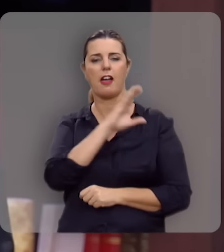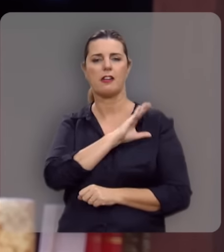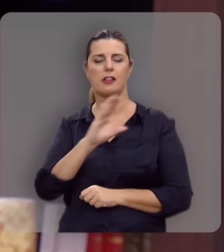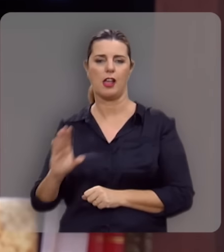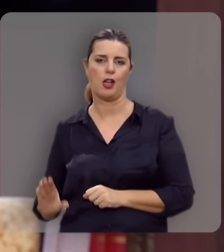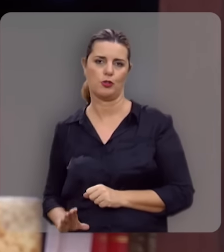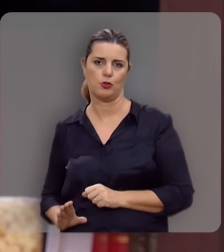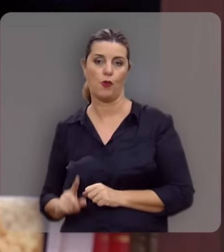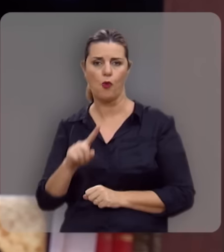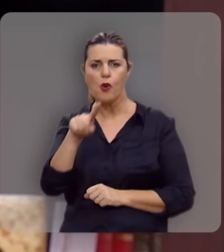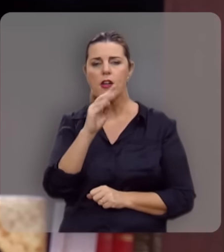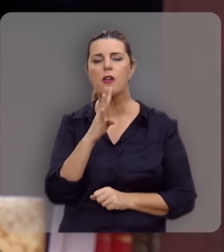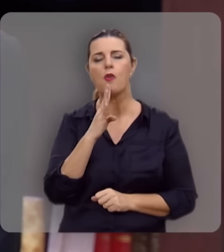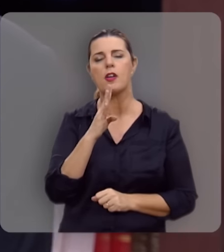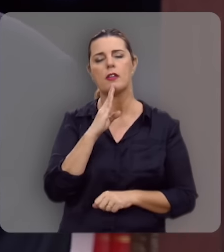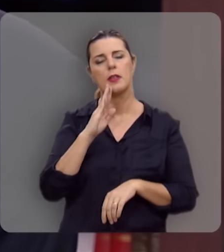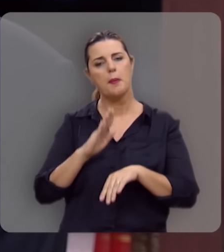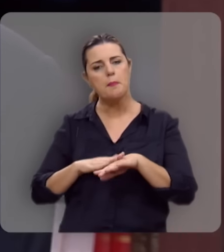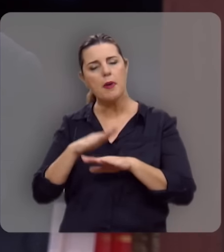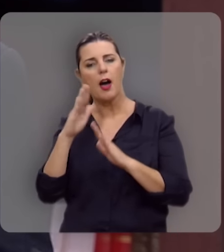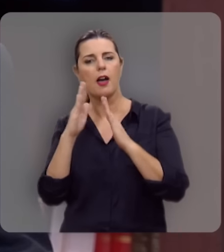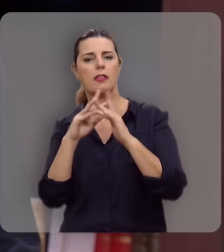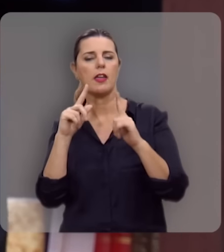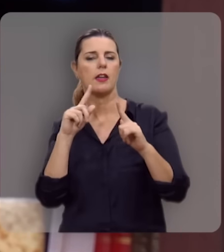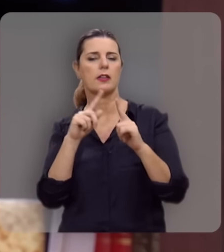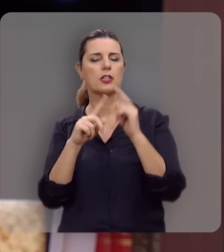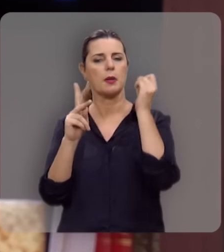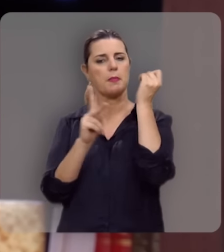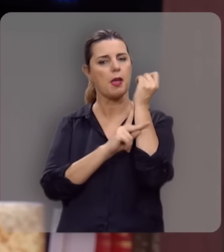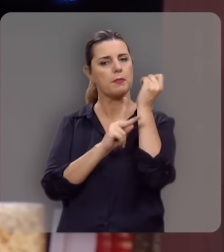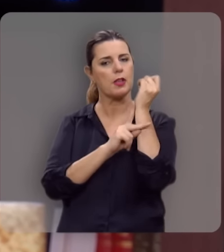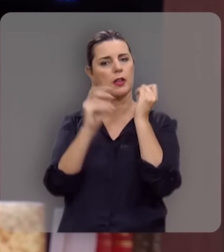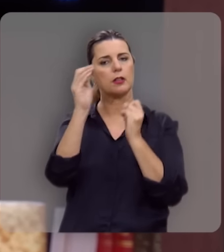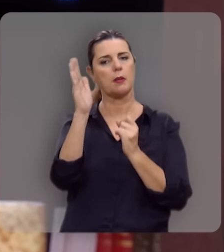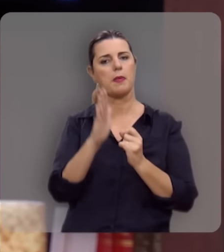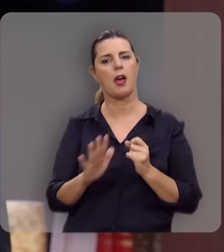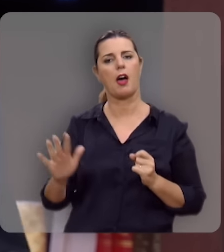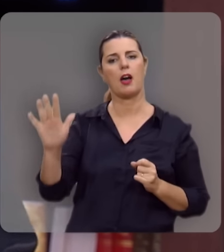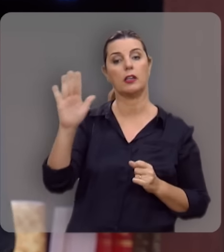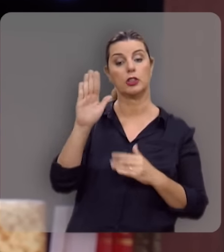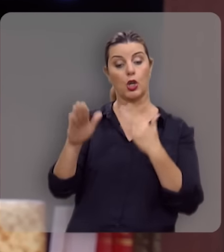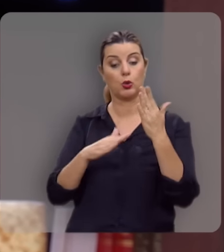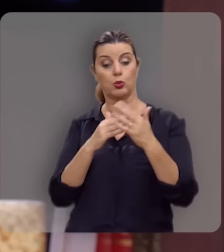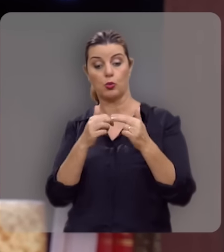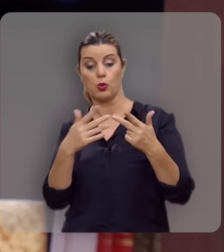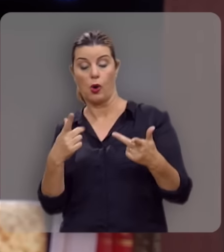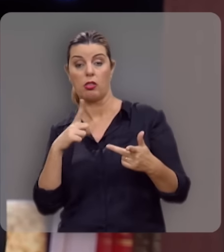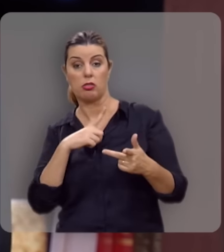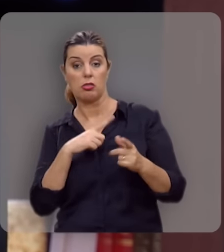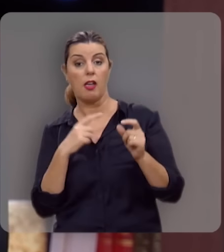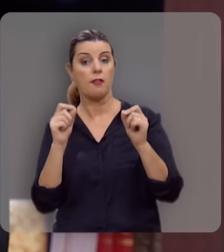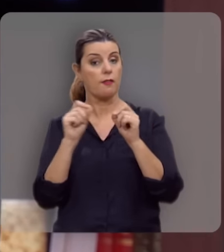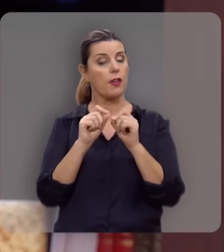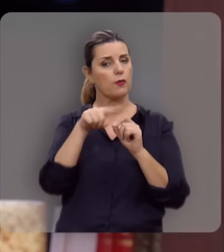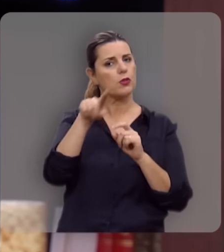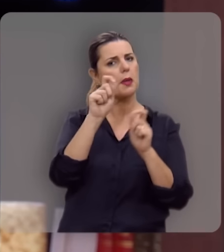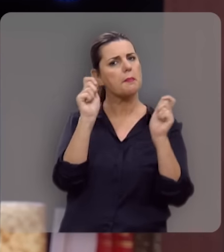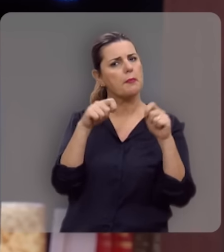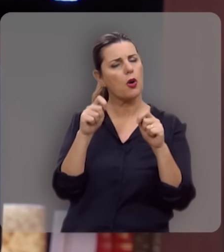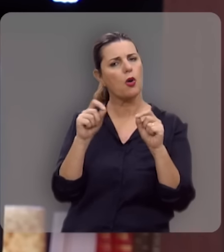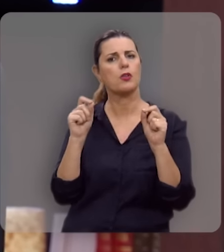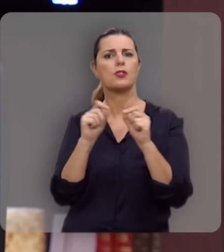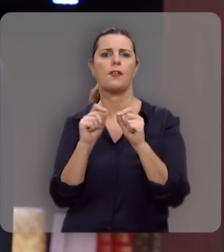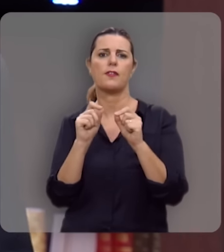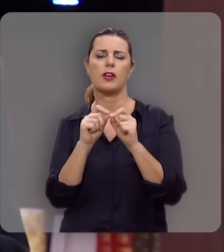a Deus. E se você quer conhecer um pouco mais da Igreja Presbiteriana do Brasil, de tudo aquilo que a gente tem feito, você pode